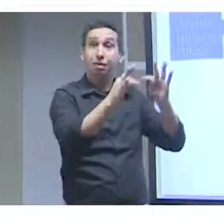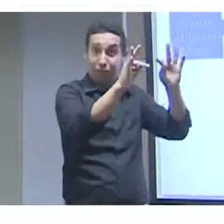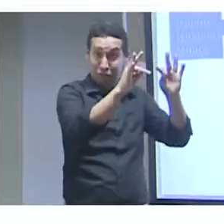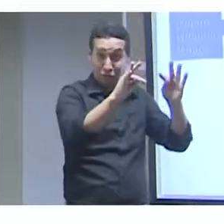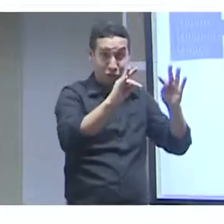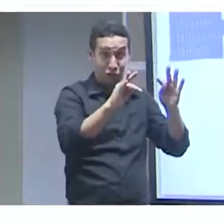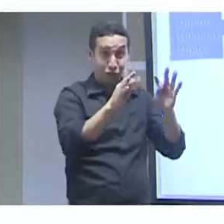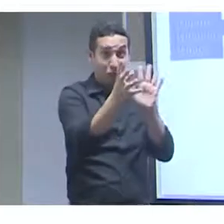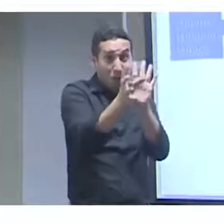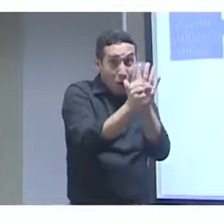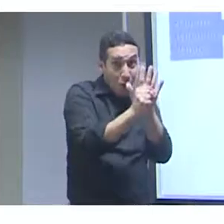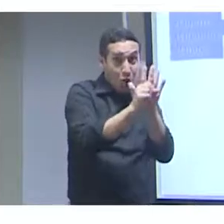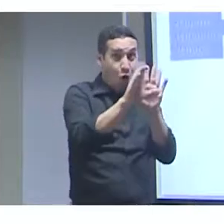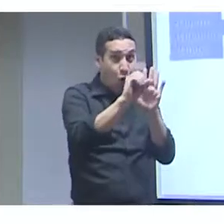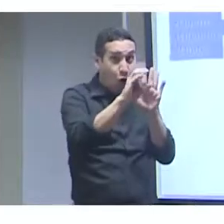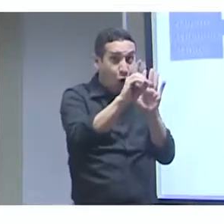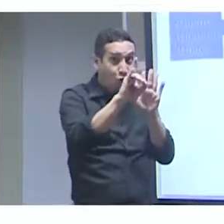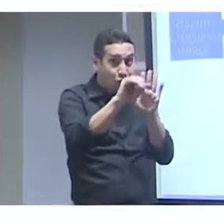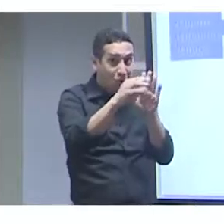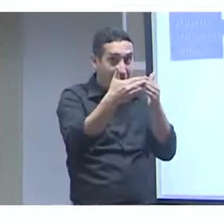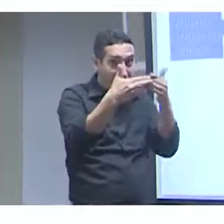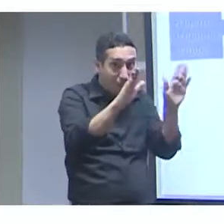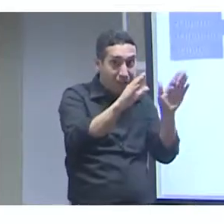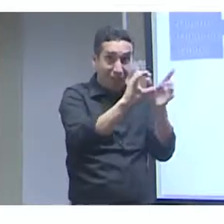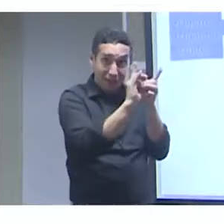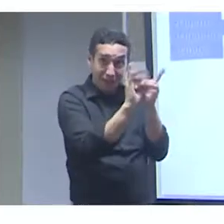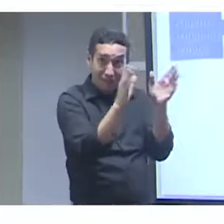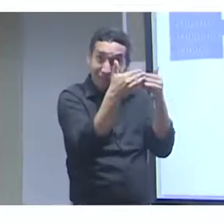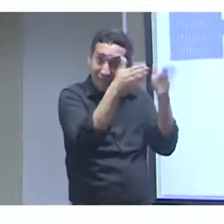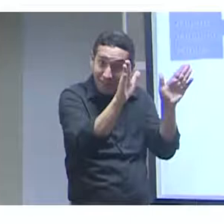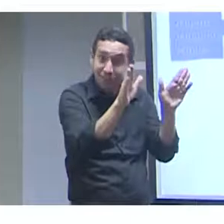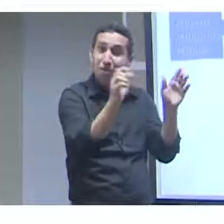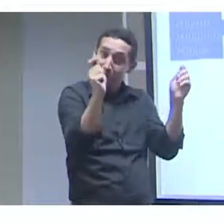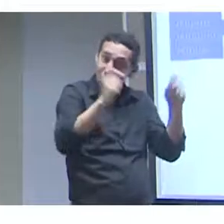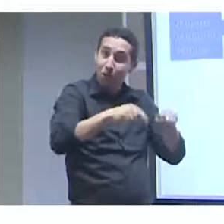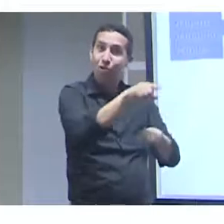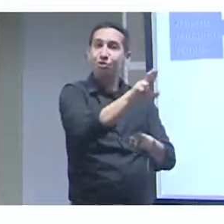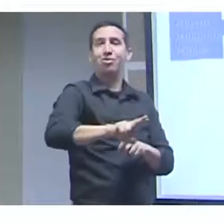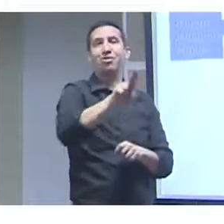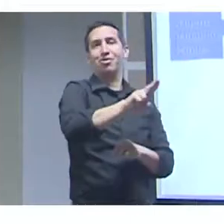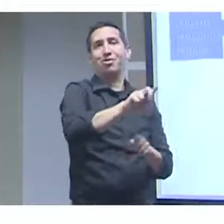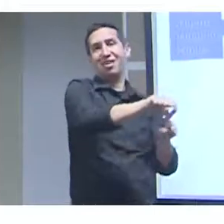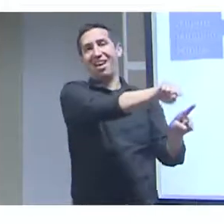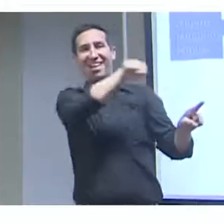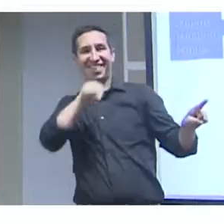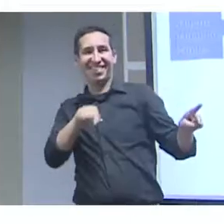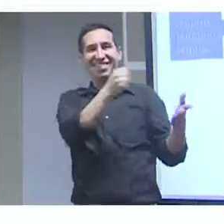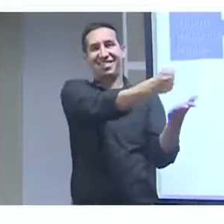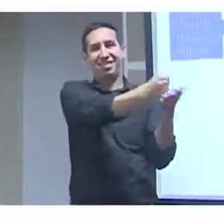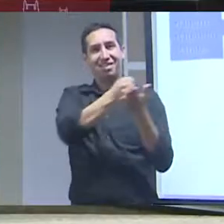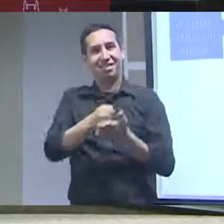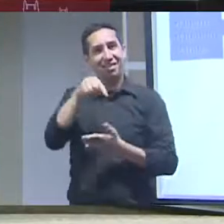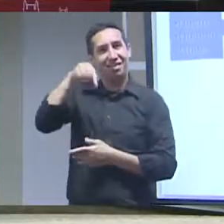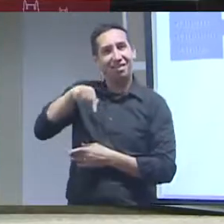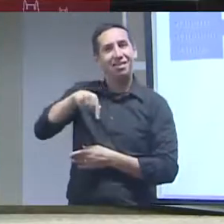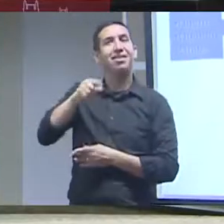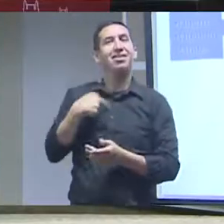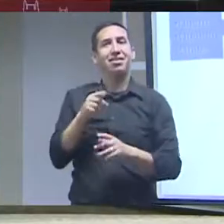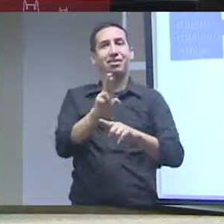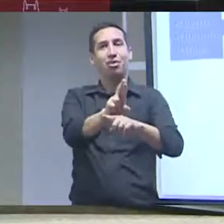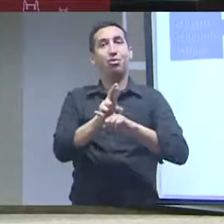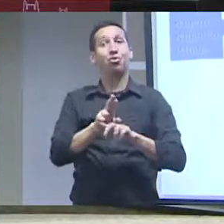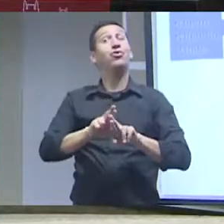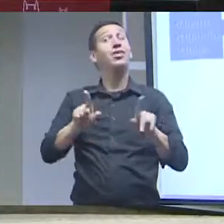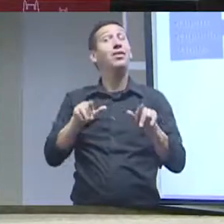prospecção tecnológica e olhar quais são, então, as ferramentas de código aberto e livres e gratuitas